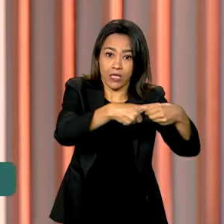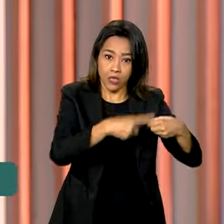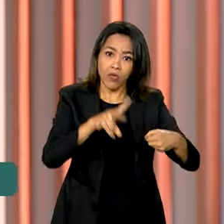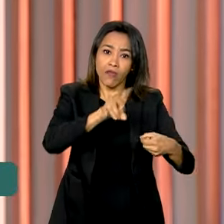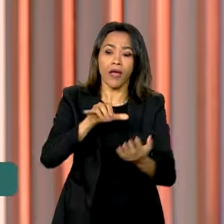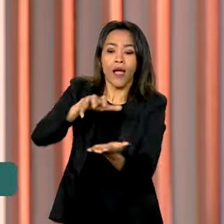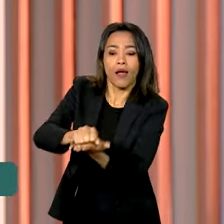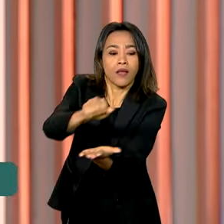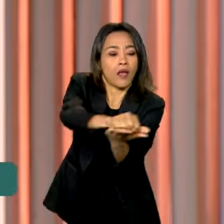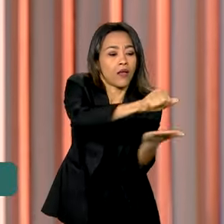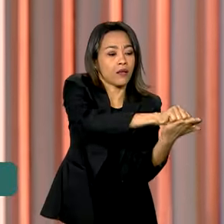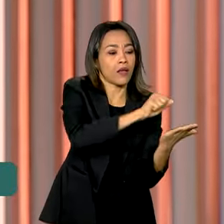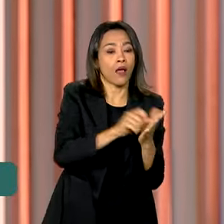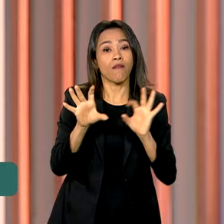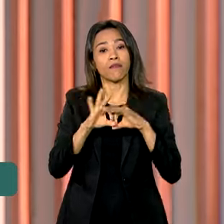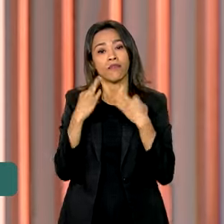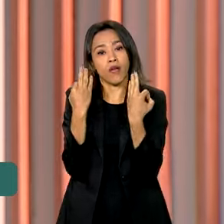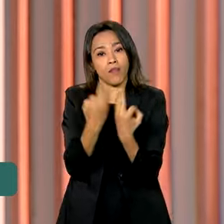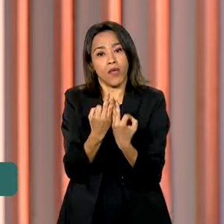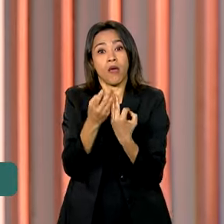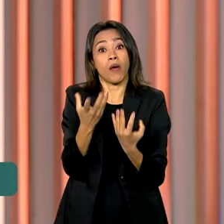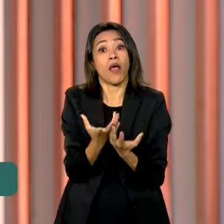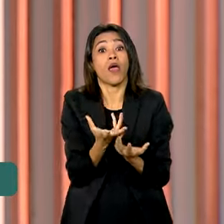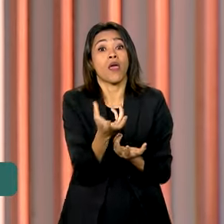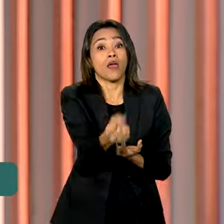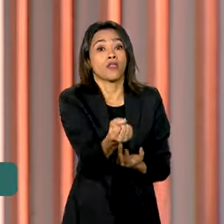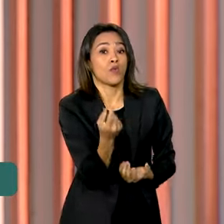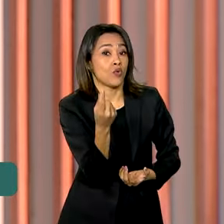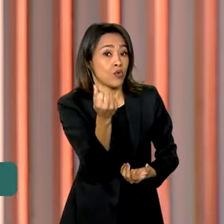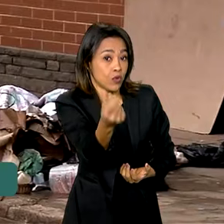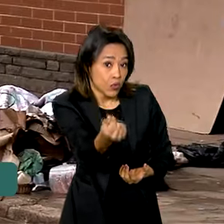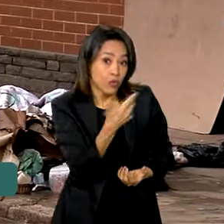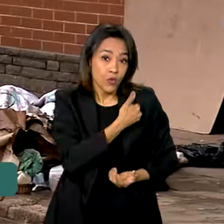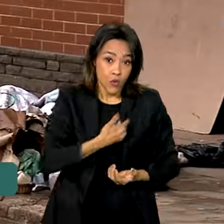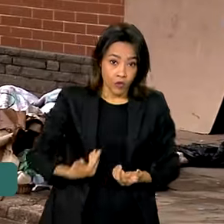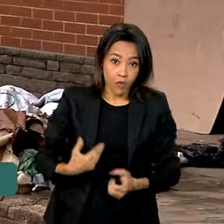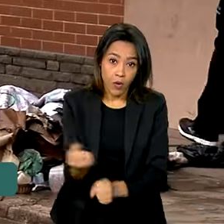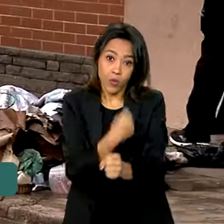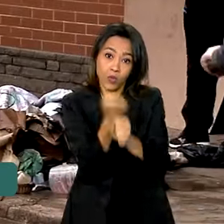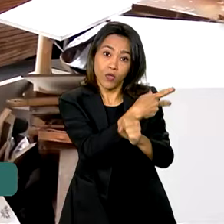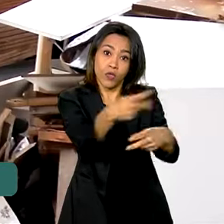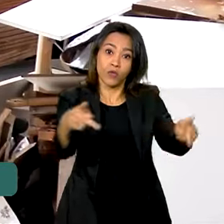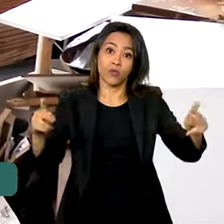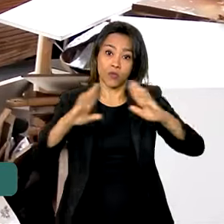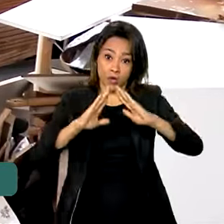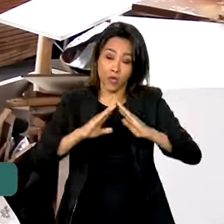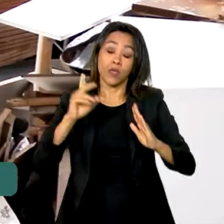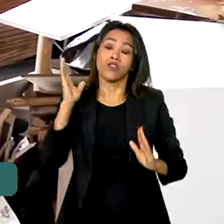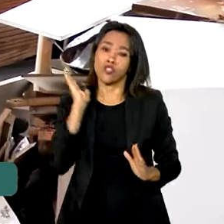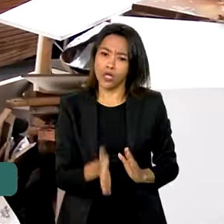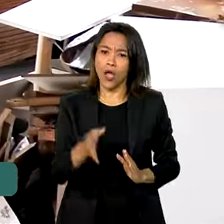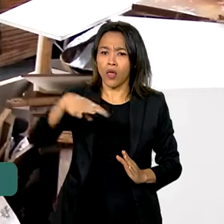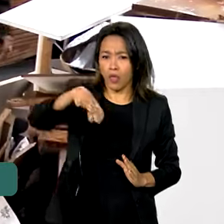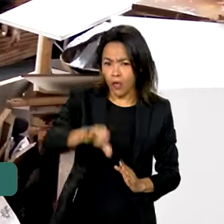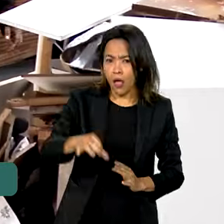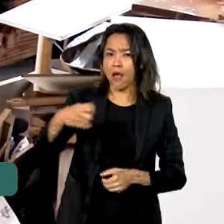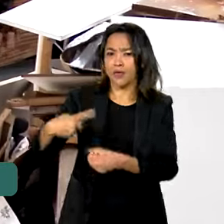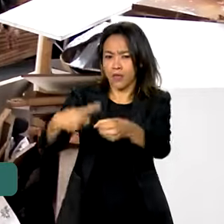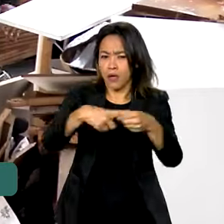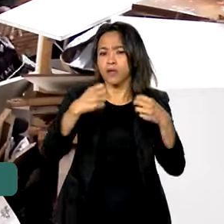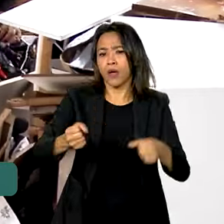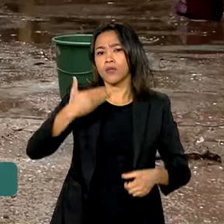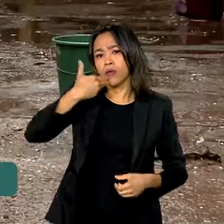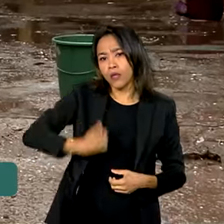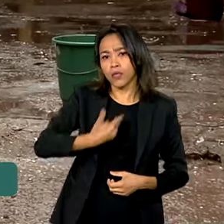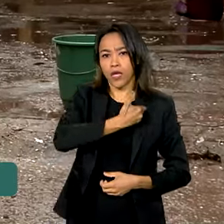cadastrar famílias no auxílio reconstrução. Mas nove cidades já podem solicitar o apoio financeiro do governo